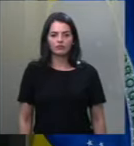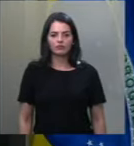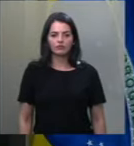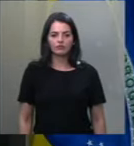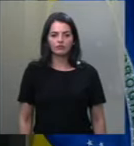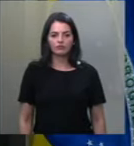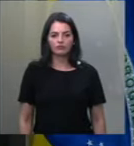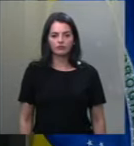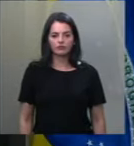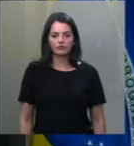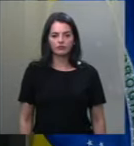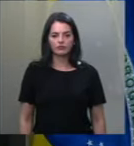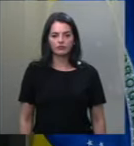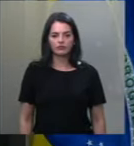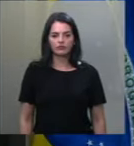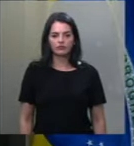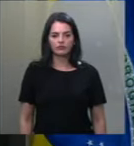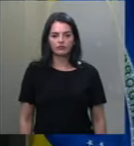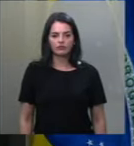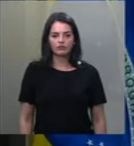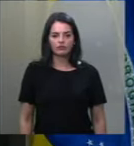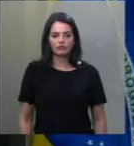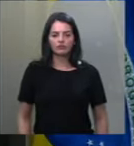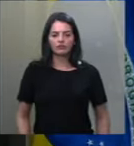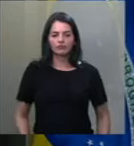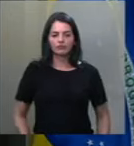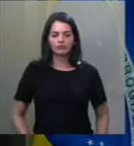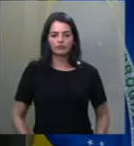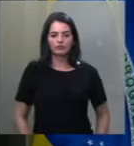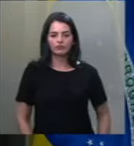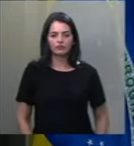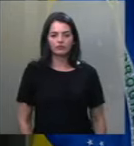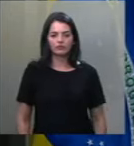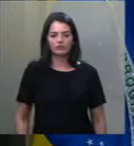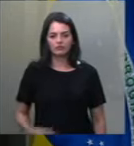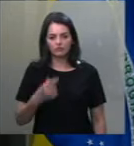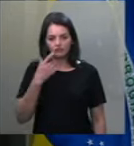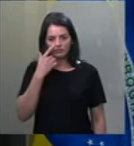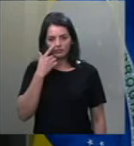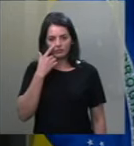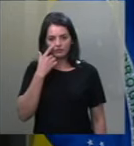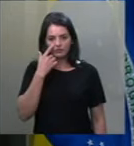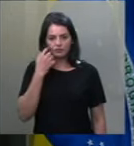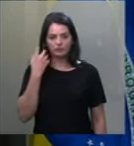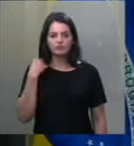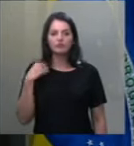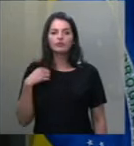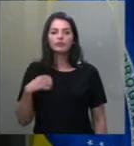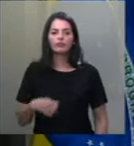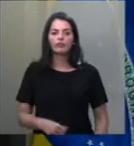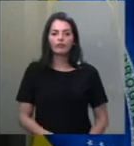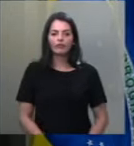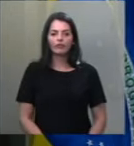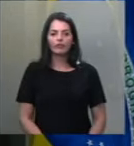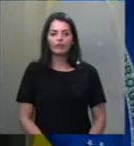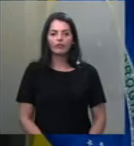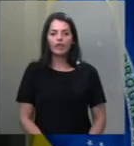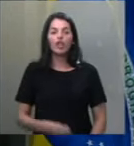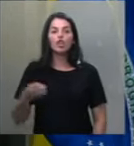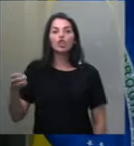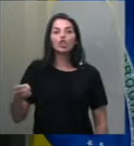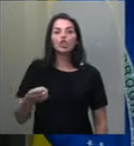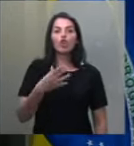atenção, senador Anastasia. É uma nova, um novo nível de parlamentar,